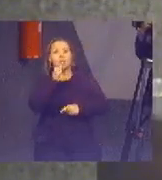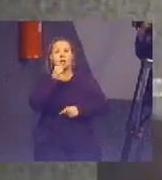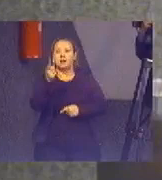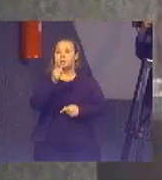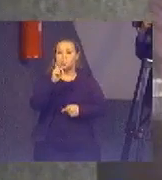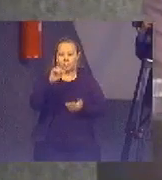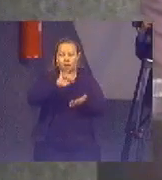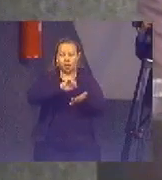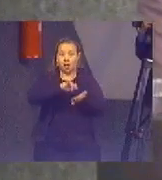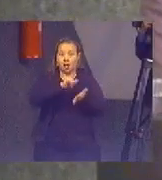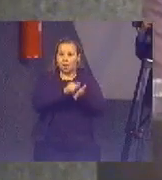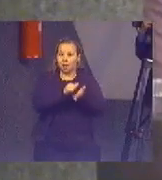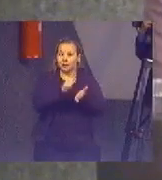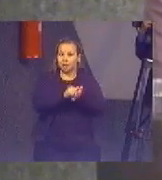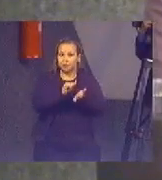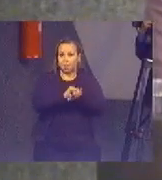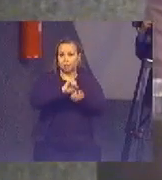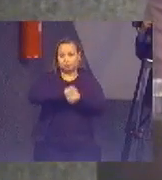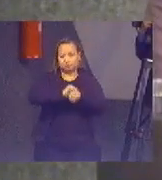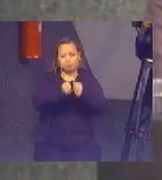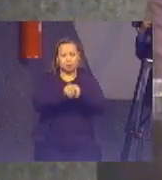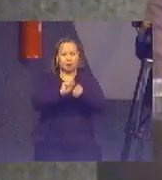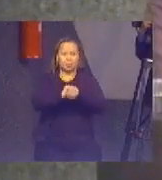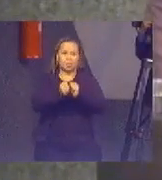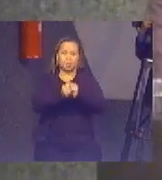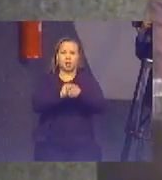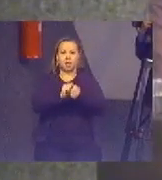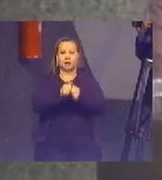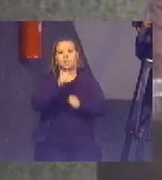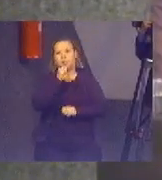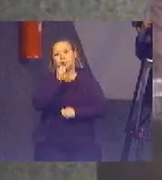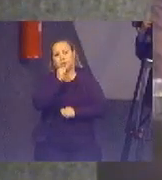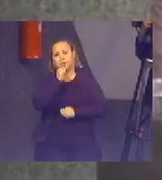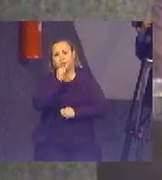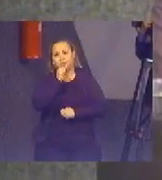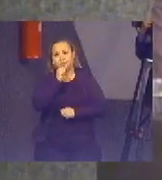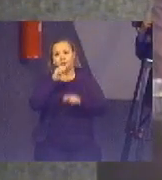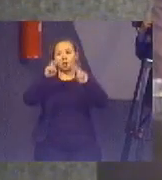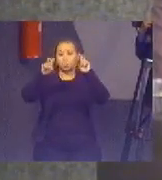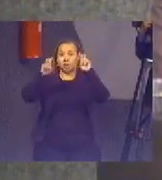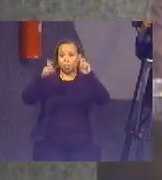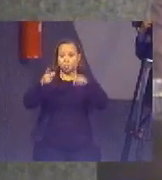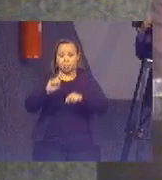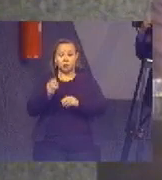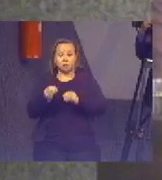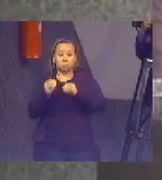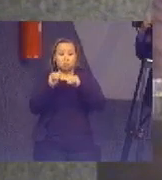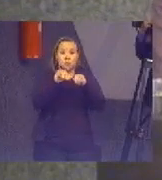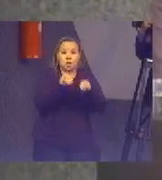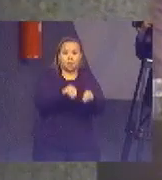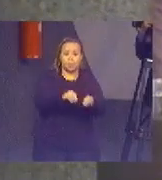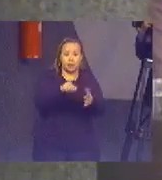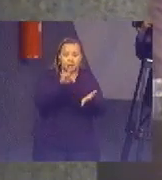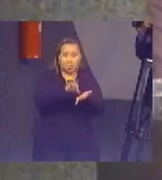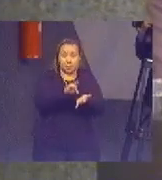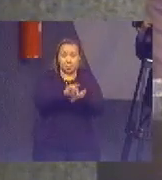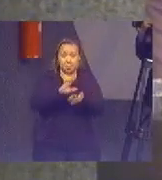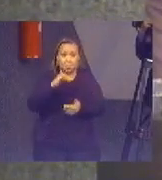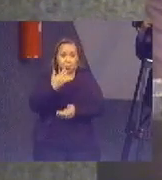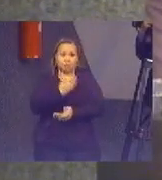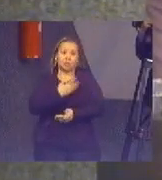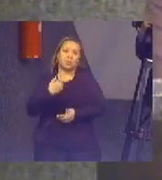Existem muitos aspectos da Agenda 2030 que não são aplicáveis à nossa realidade. São importantes,